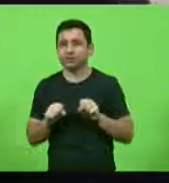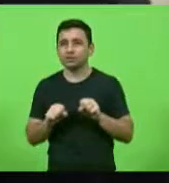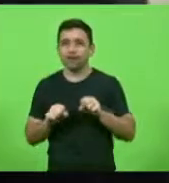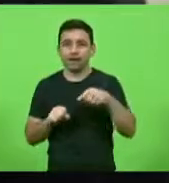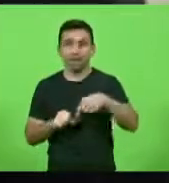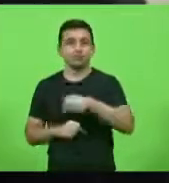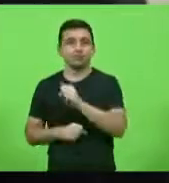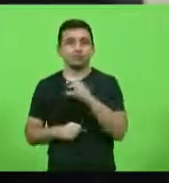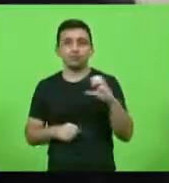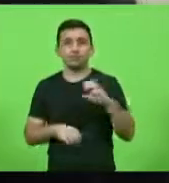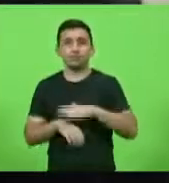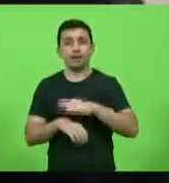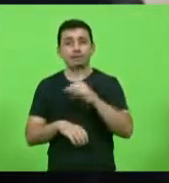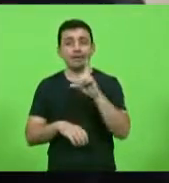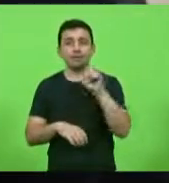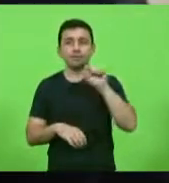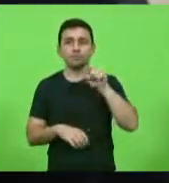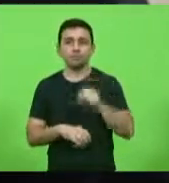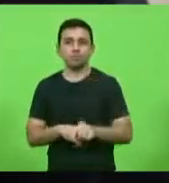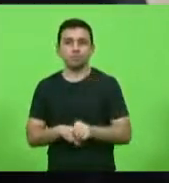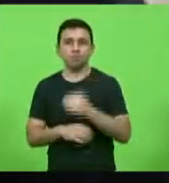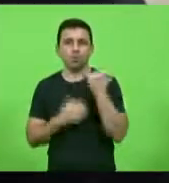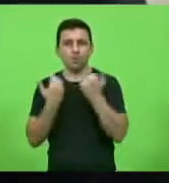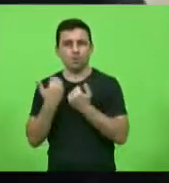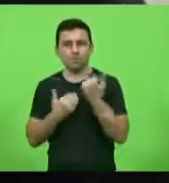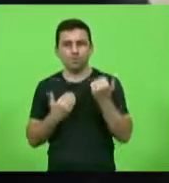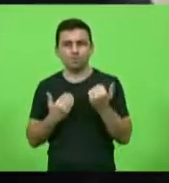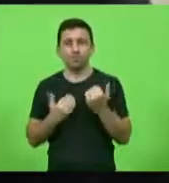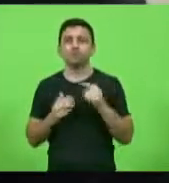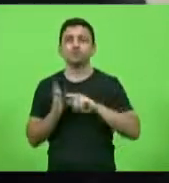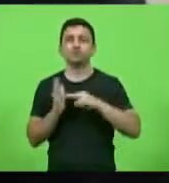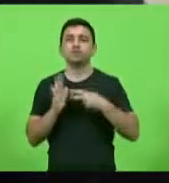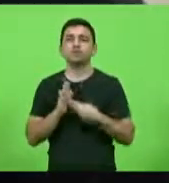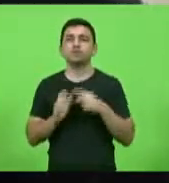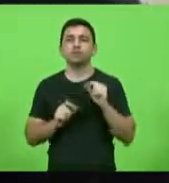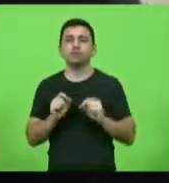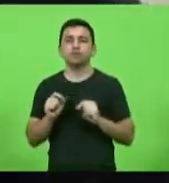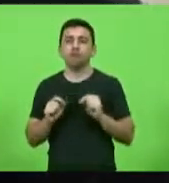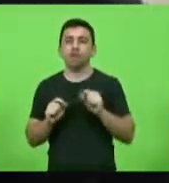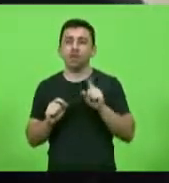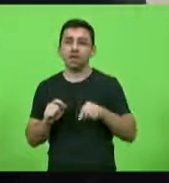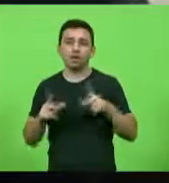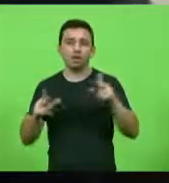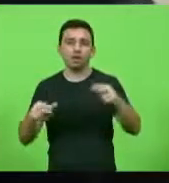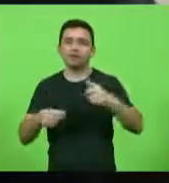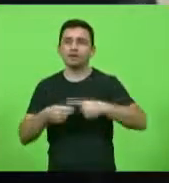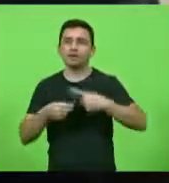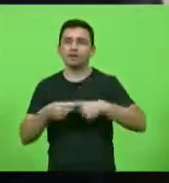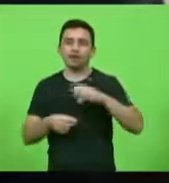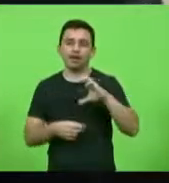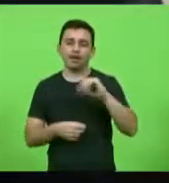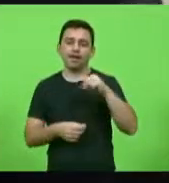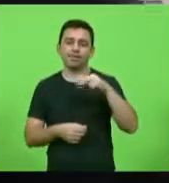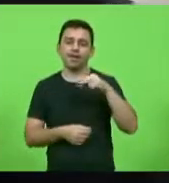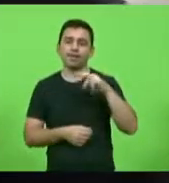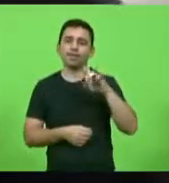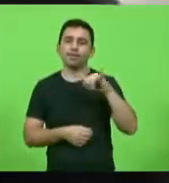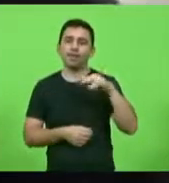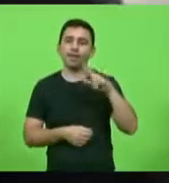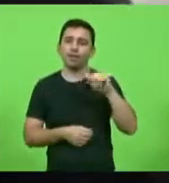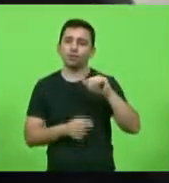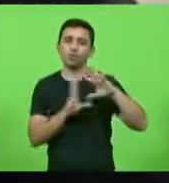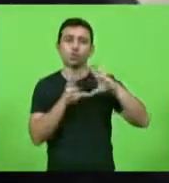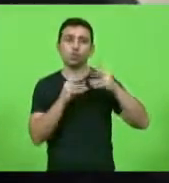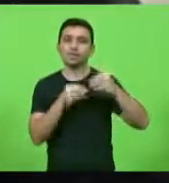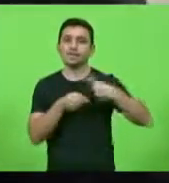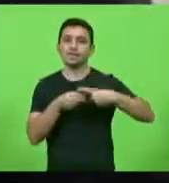chegamos a mais de 10 mil mortos isso significa isso seria uma cidade como Canelinha por exemplo como se todos os moradores tivessem